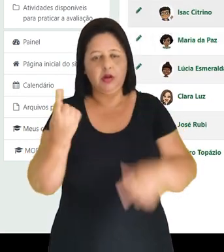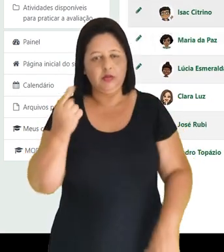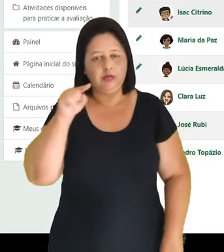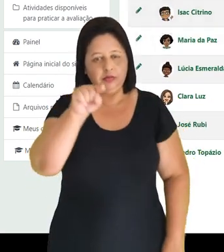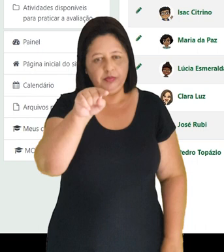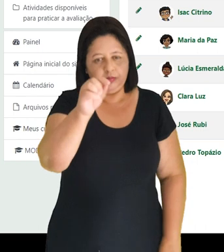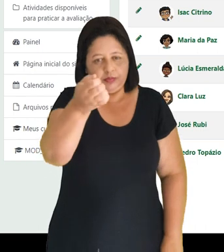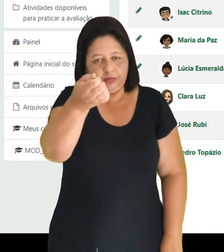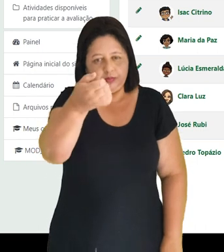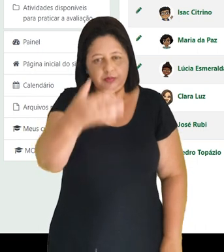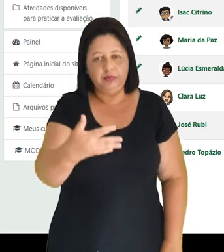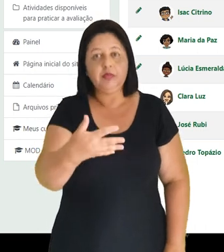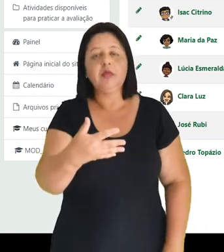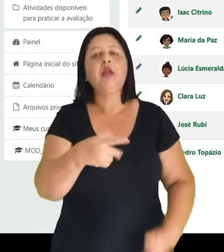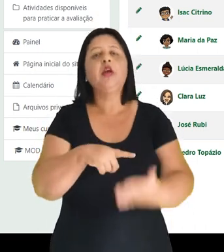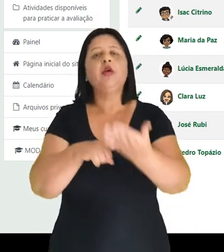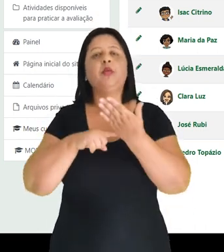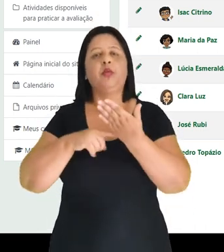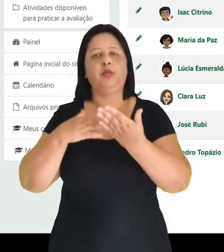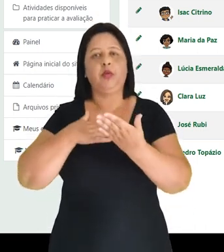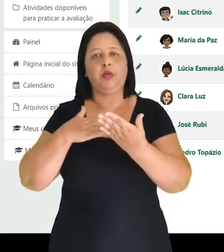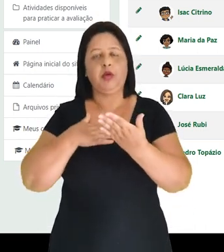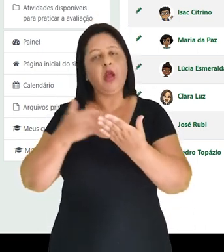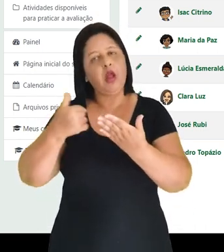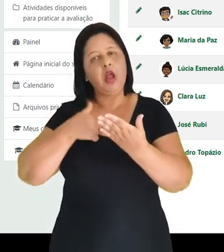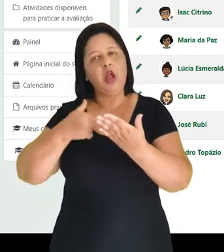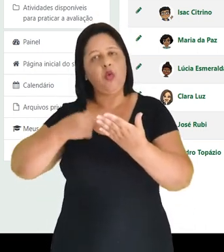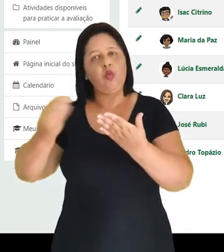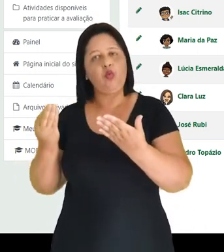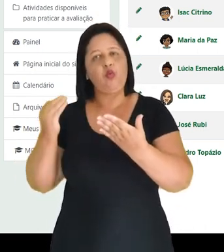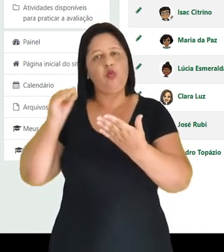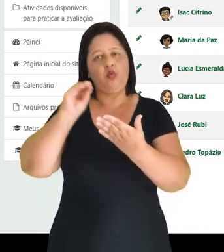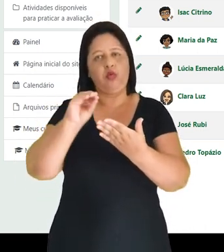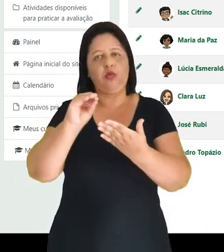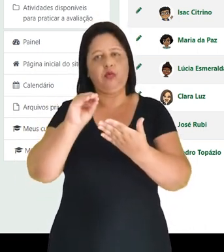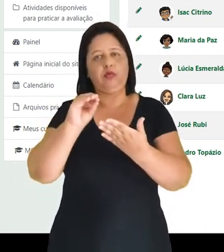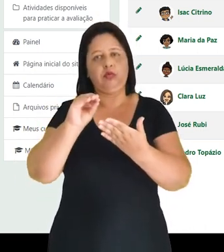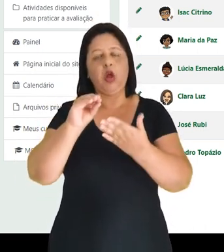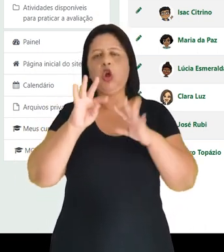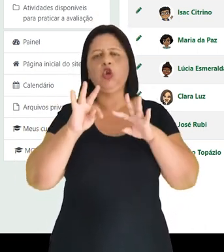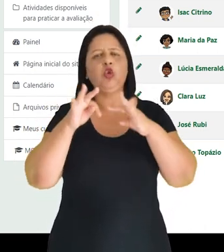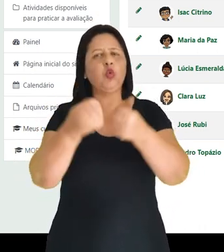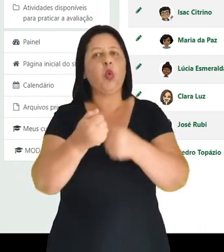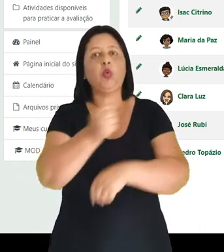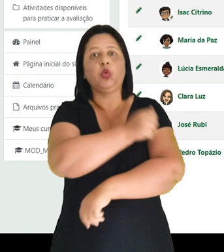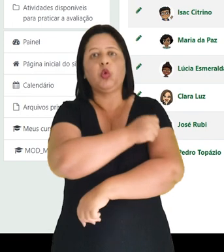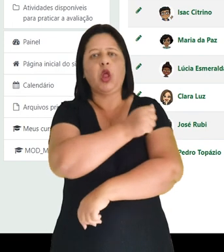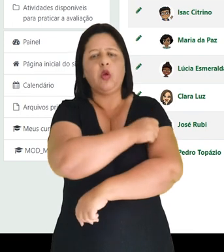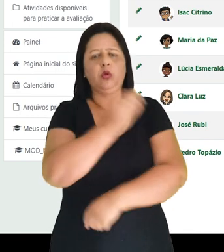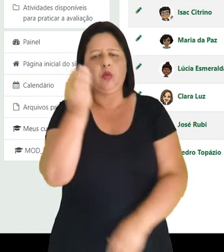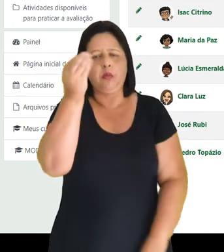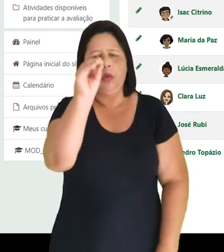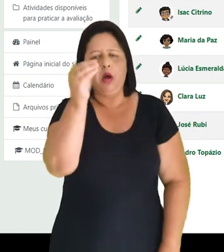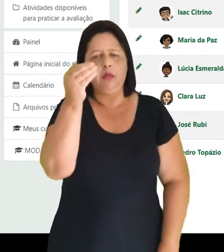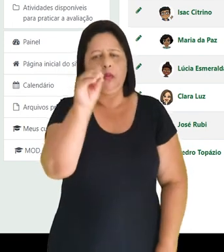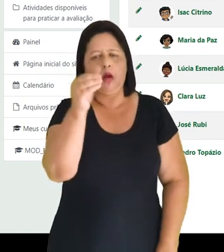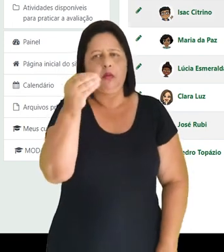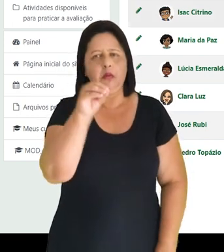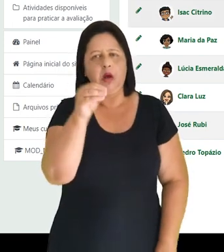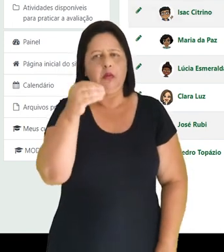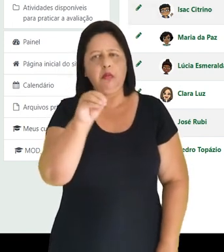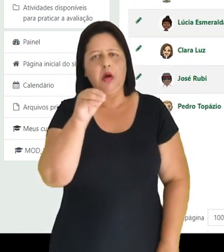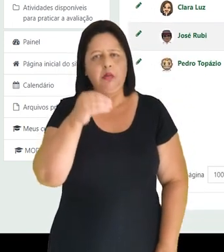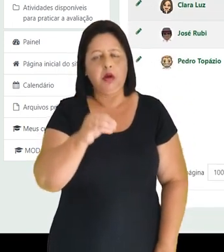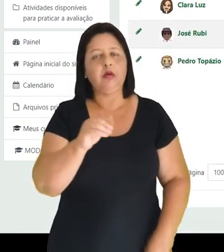e vai aparecer para eu lançar a nota de todos os alunos da turma. Então, essa é uma